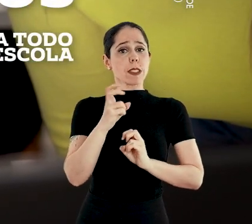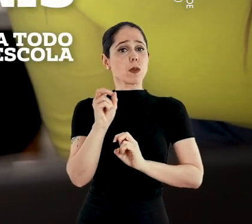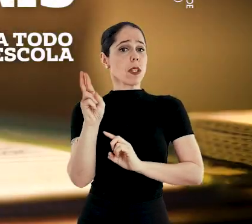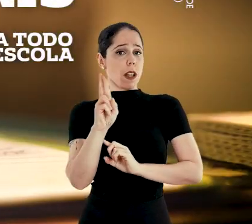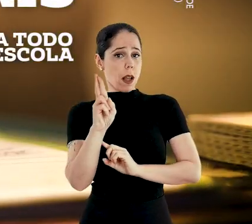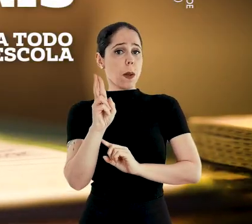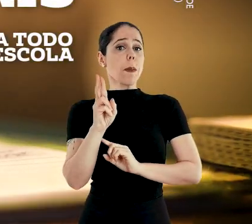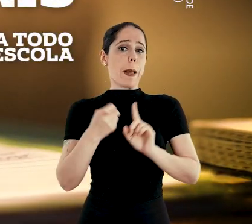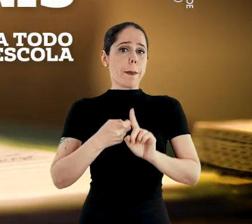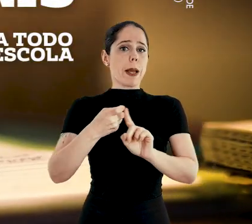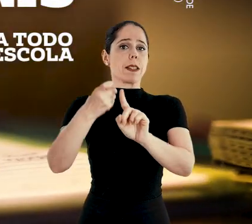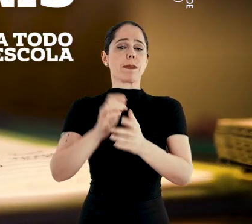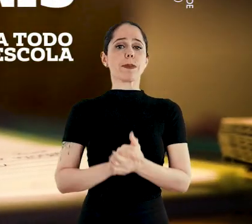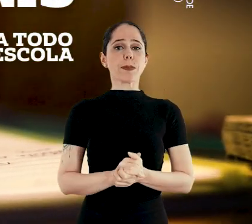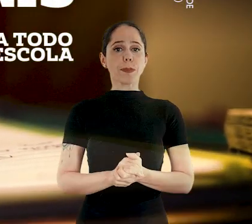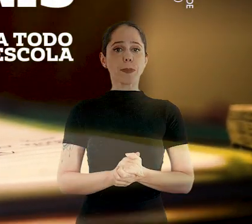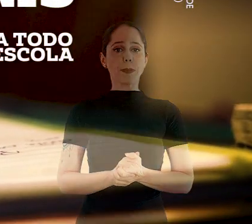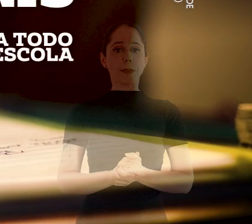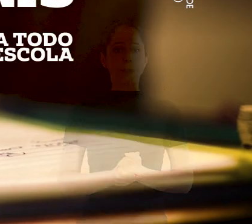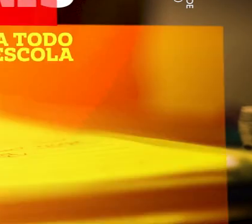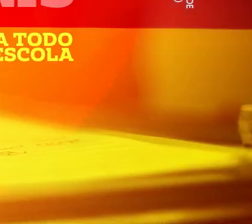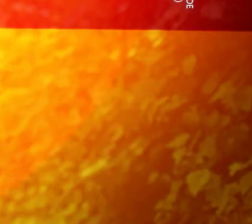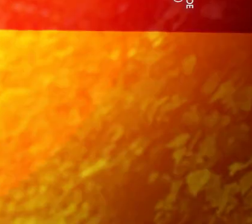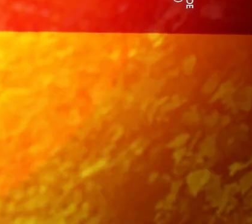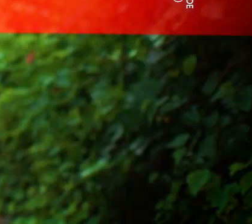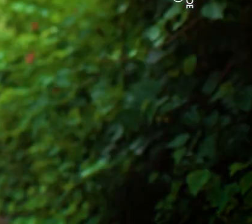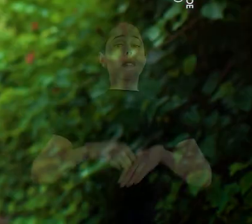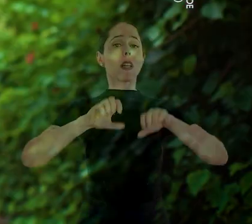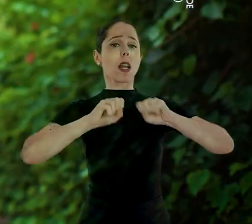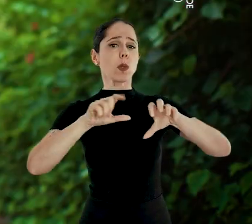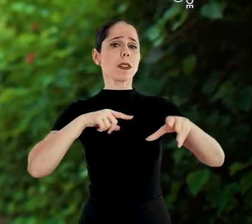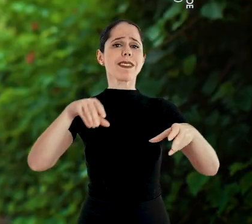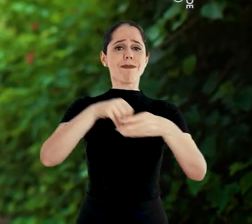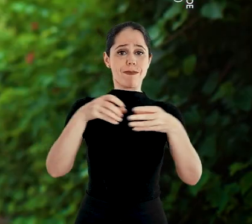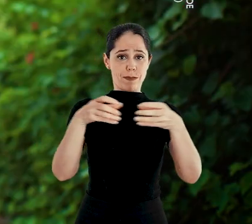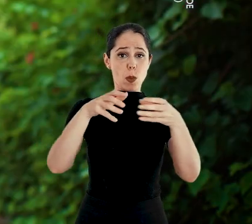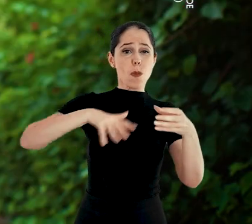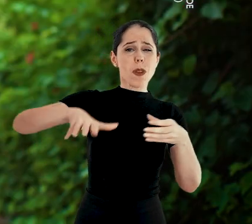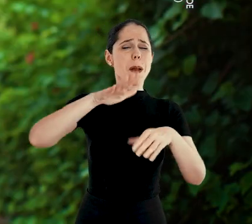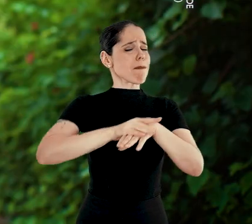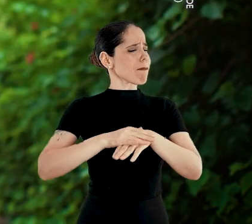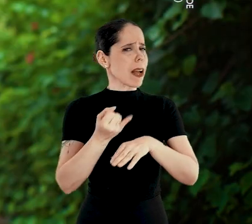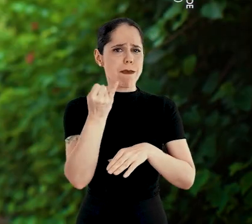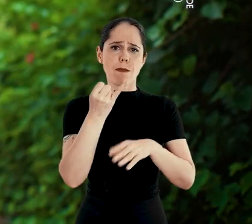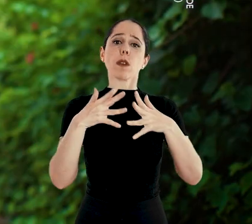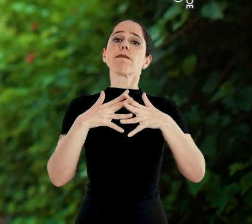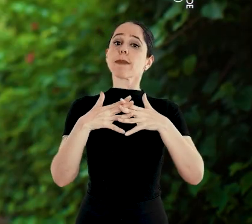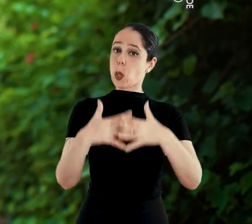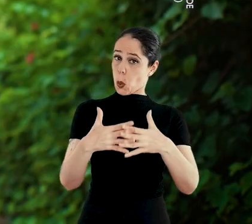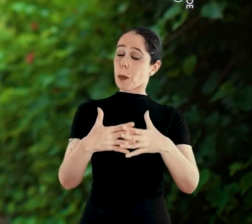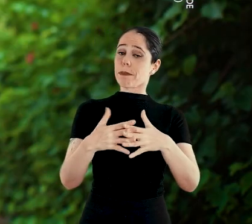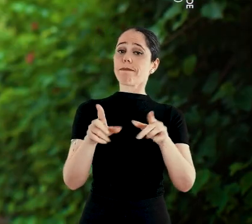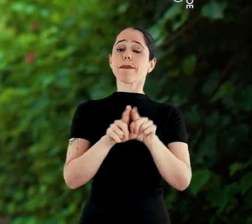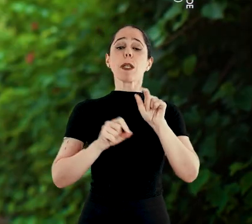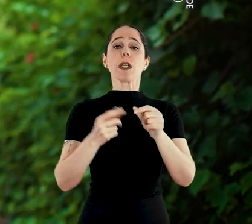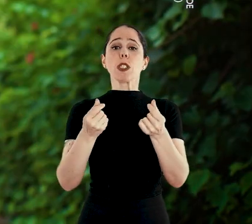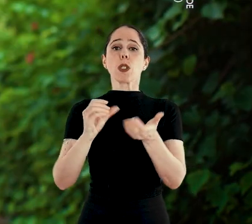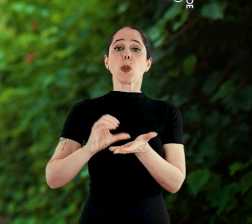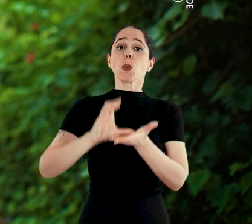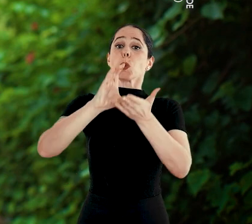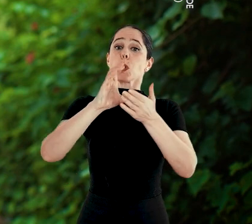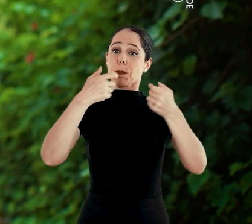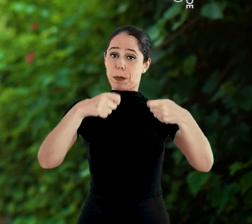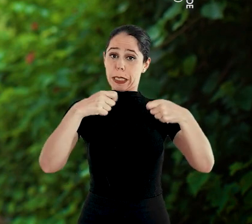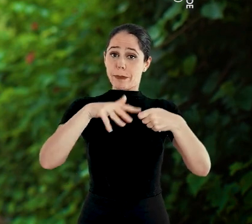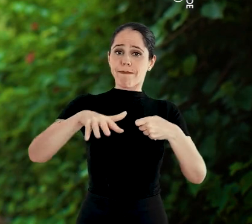recebem R 150 mensais. A educação é uma das áreas de maior importância, complexa, de